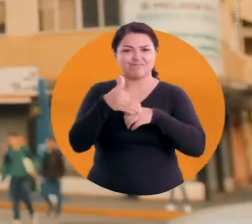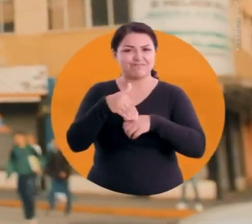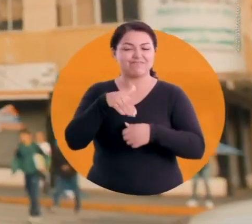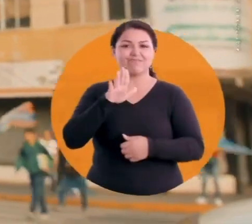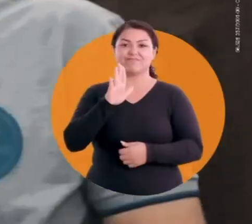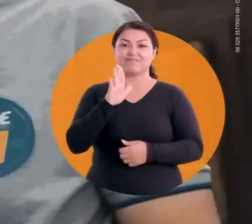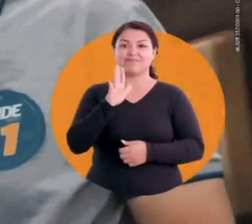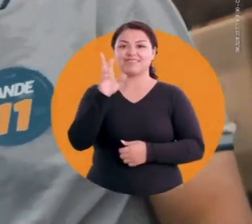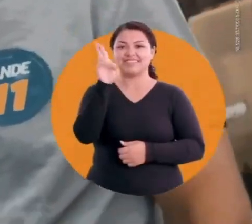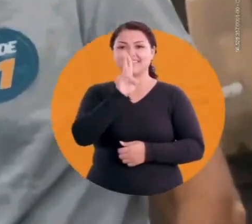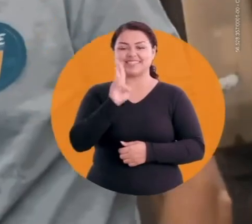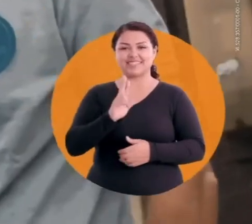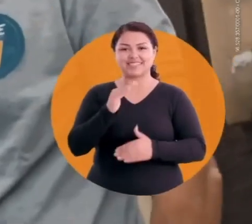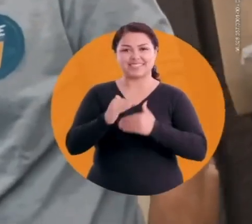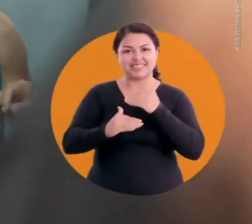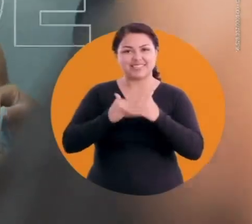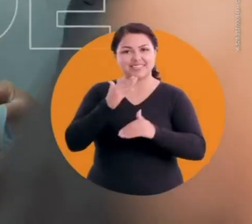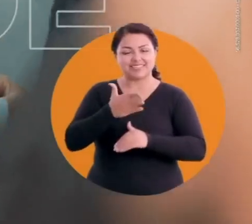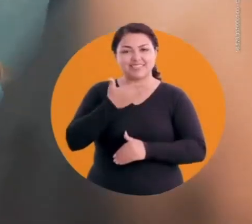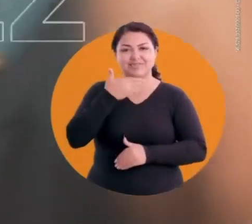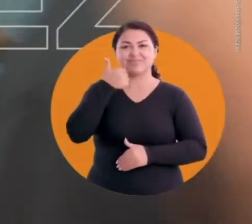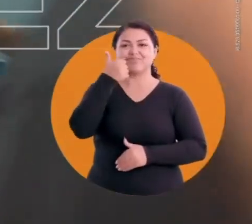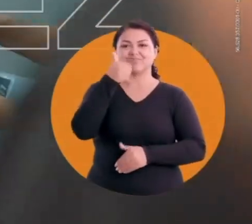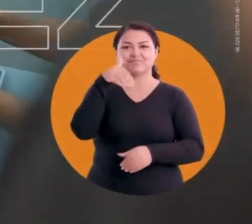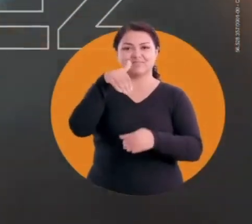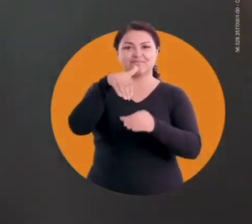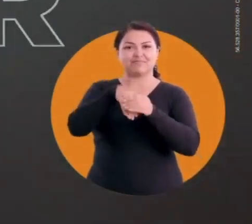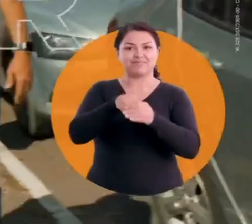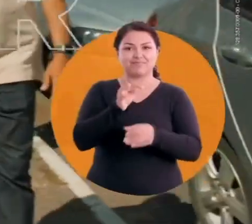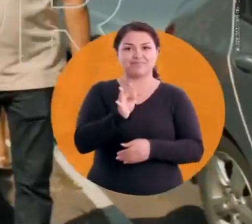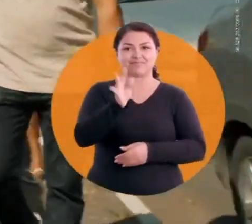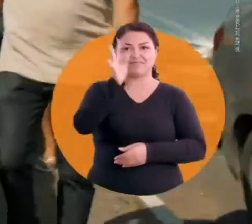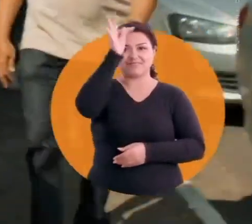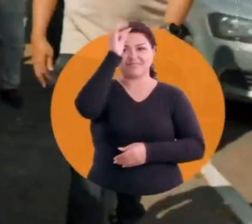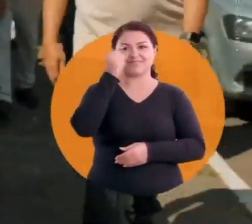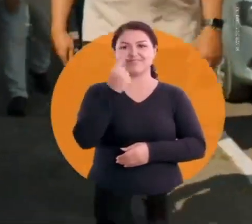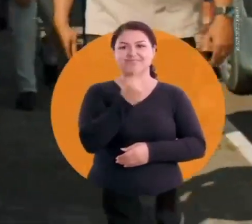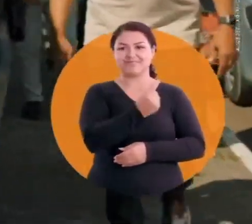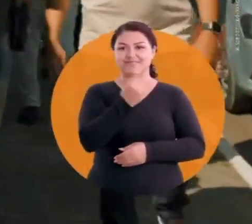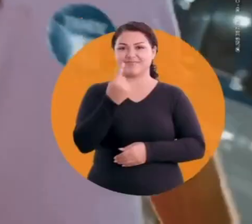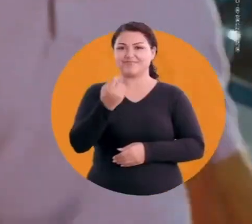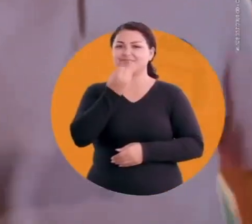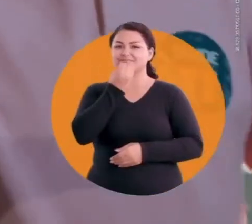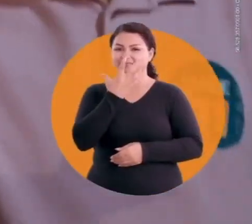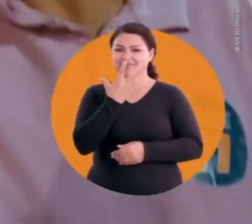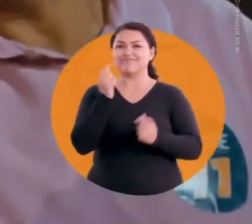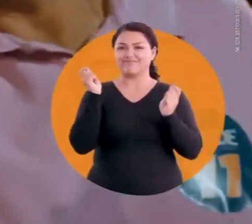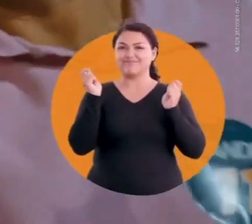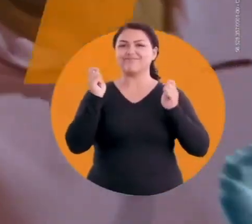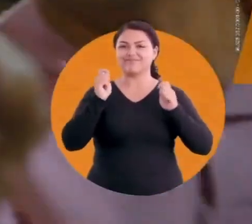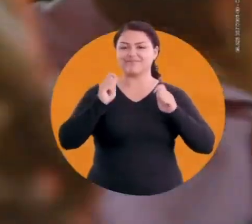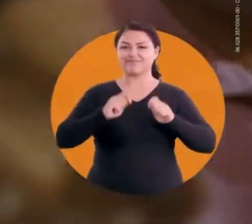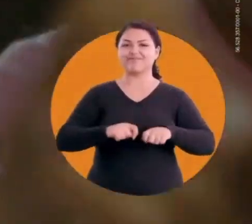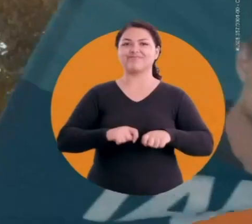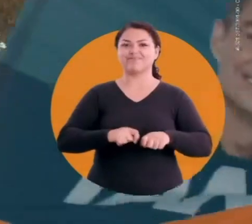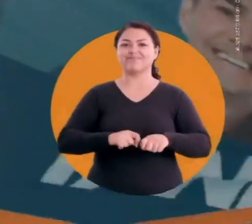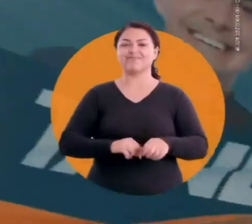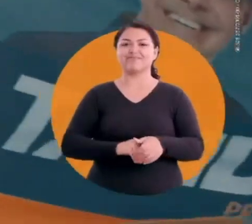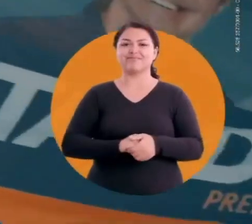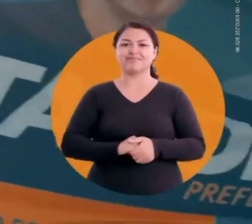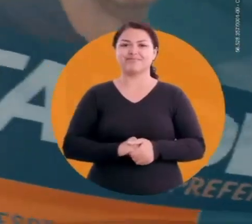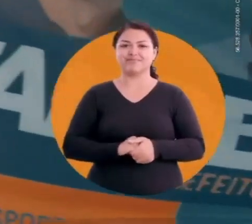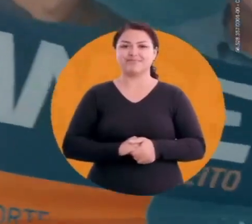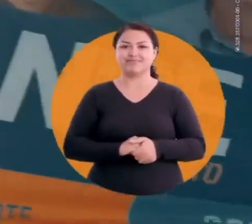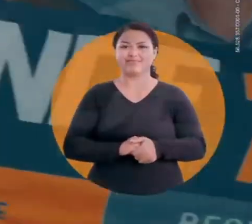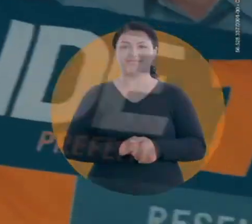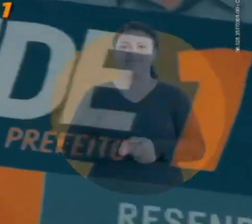quero muito mais É Resende cada vez Melhor eu voto Tandi, eu voto onze Ele é o cara, ele é